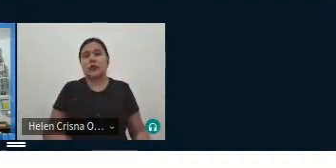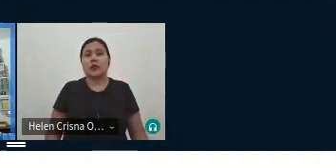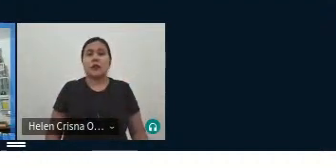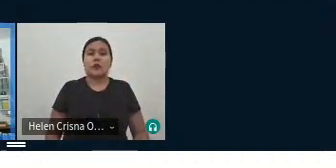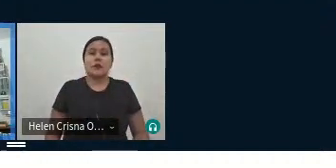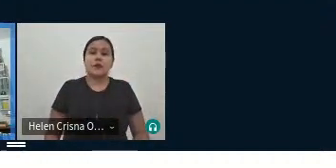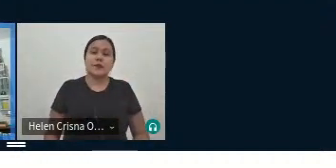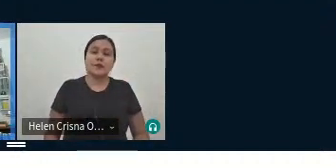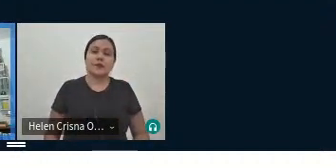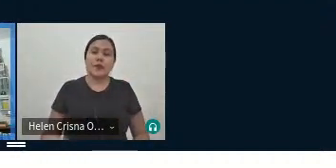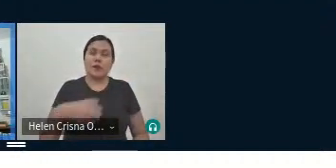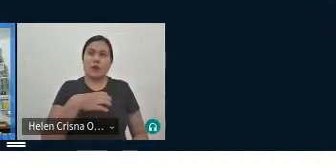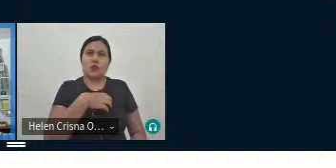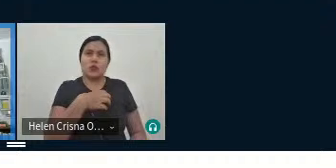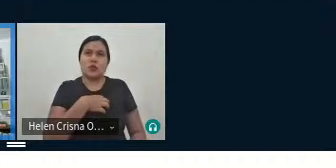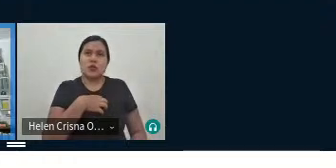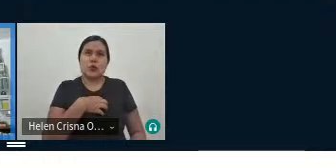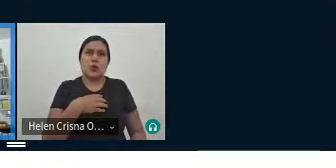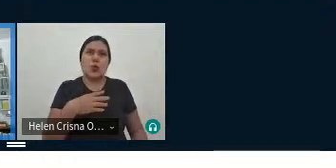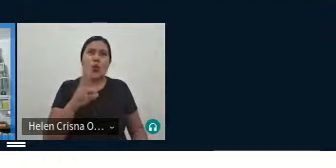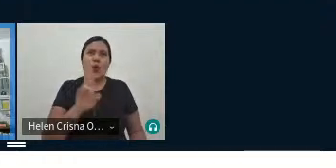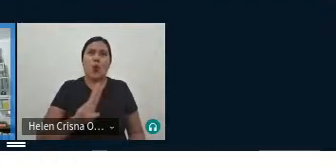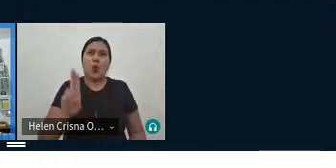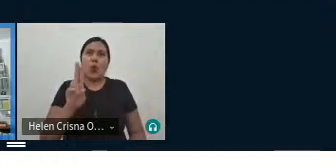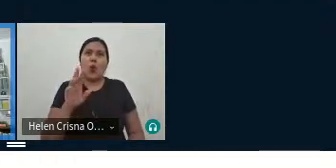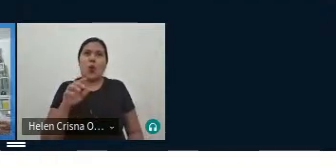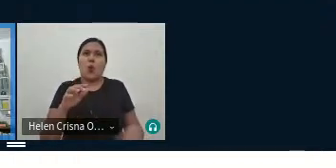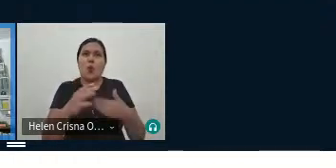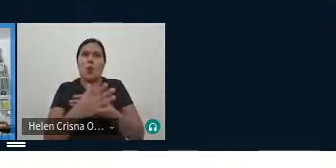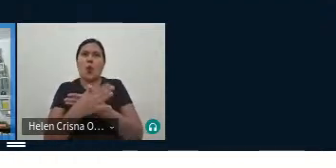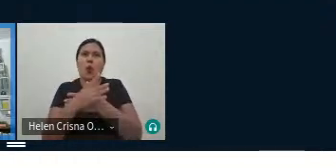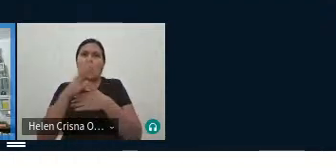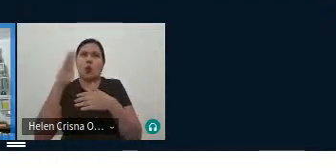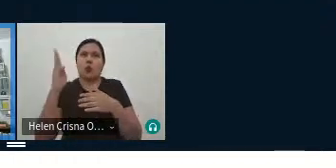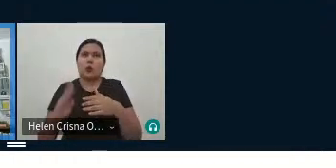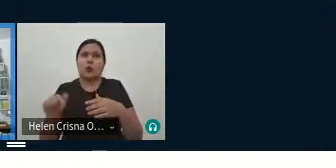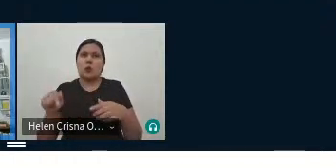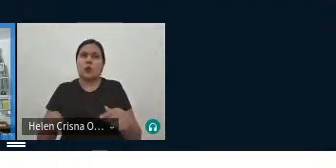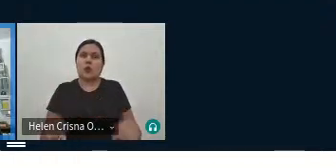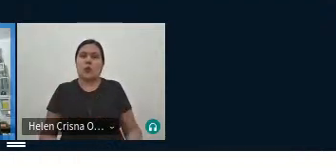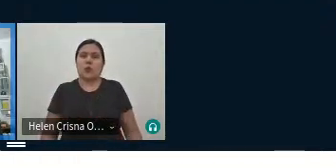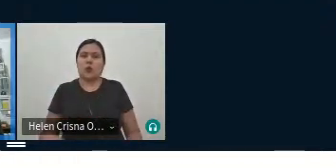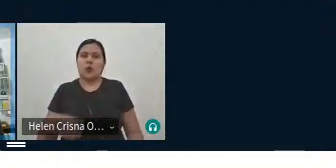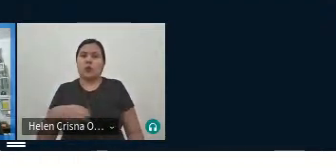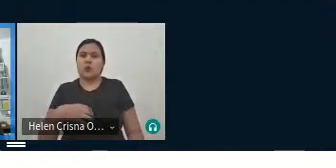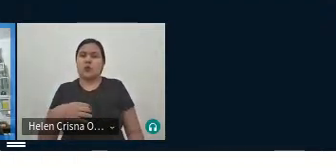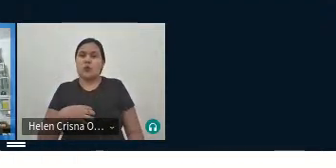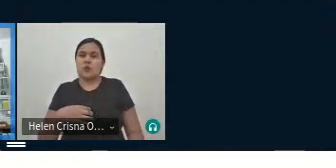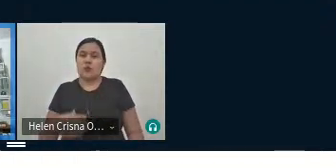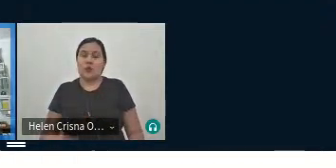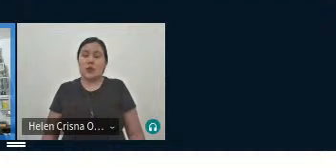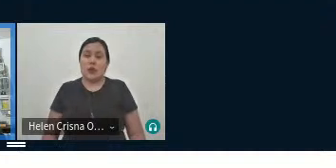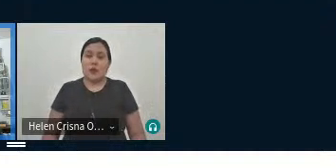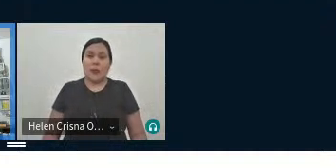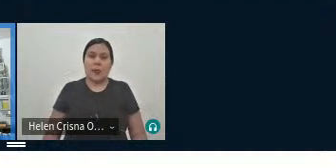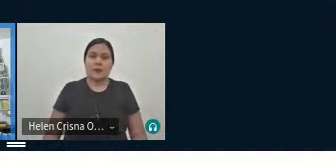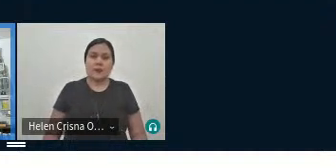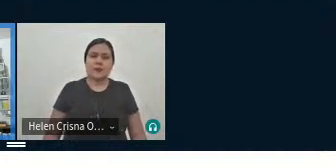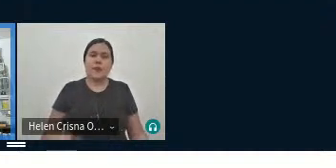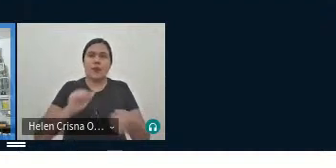para fazer sentido lá, do que usar o pássaro daqui, excepto se tiver um viés muito forte de sentido. Então, são essas